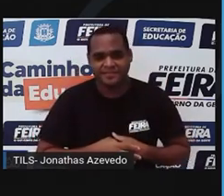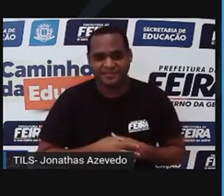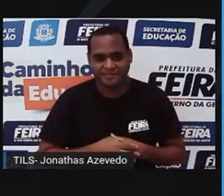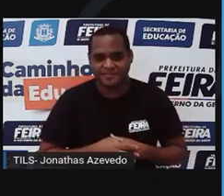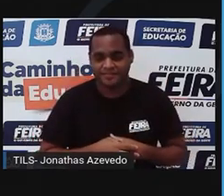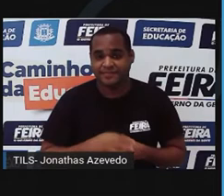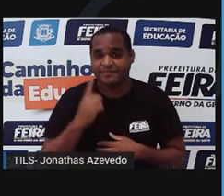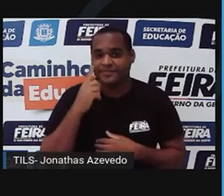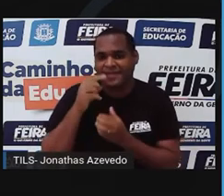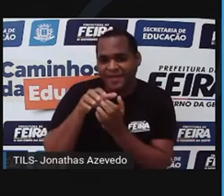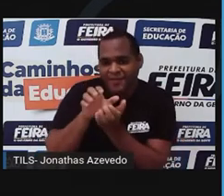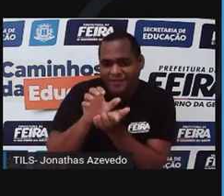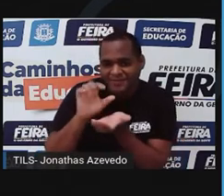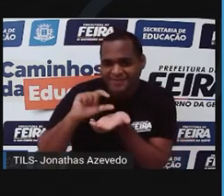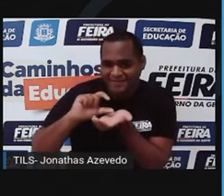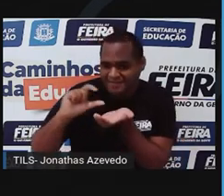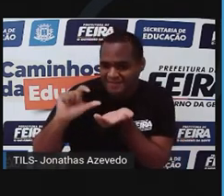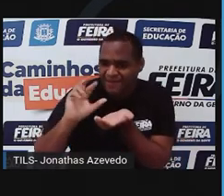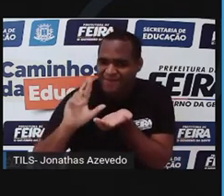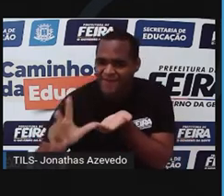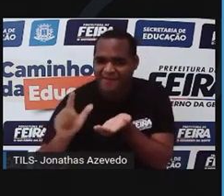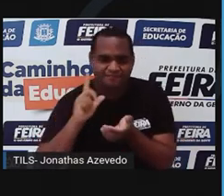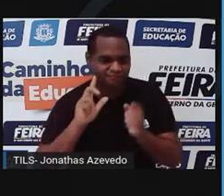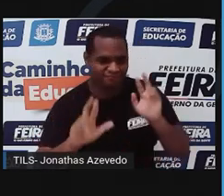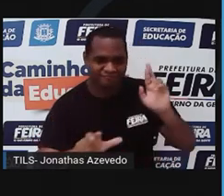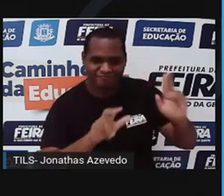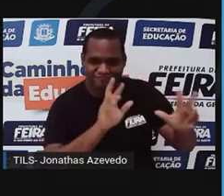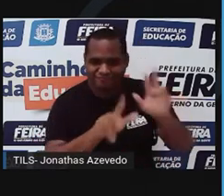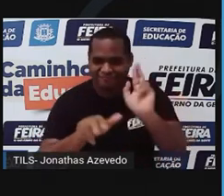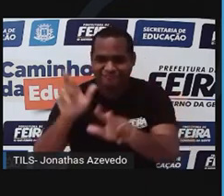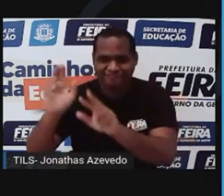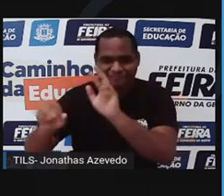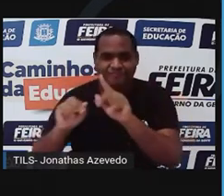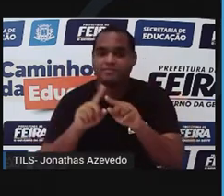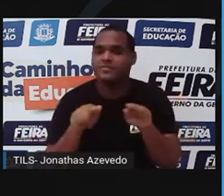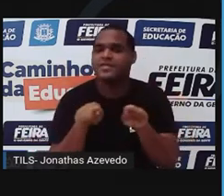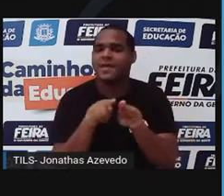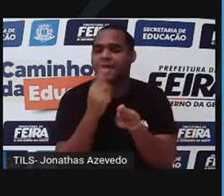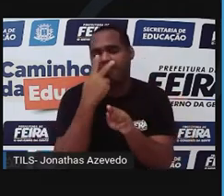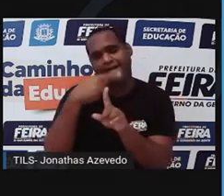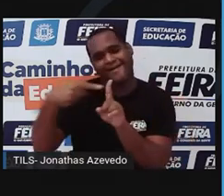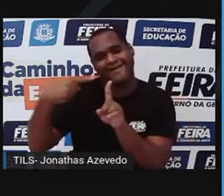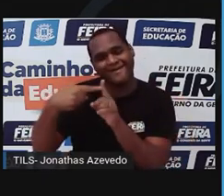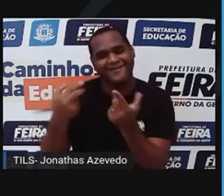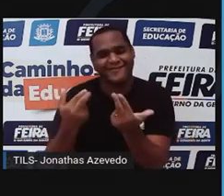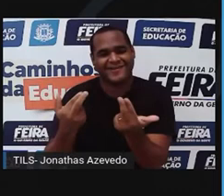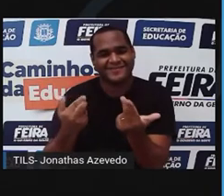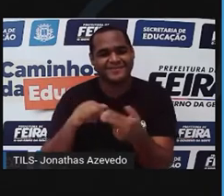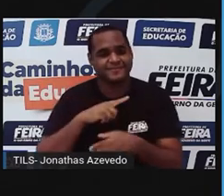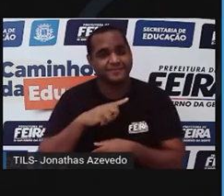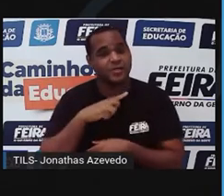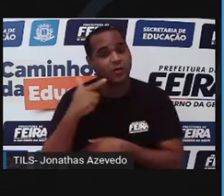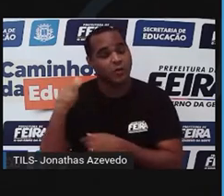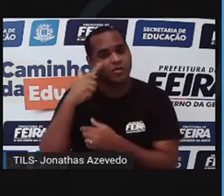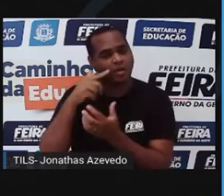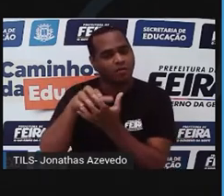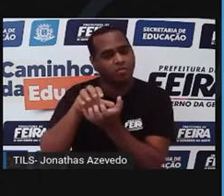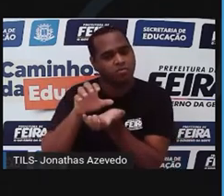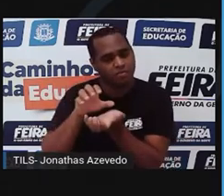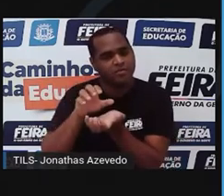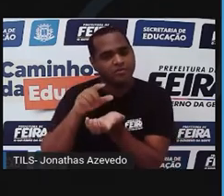Os moluscos são muito diferentes entre eles, mas também têm muitas coisas em comum. Tem um corpo mole